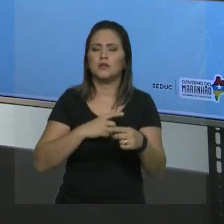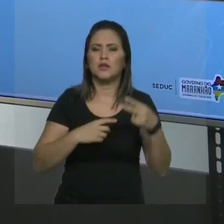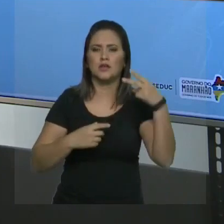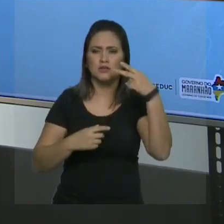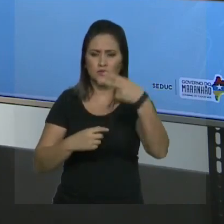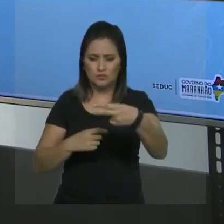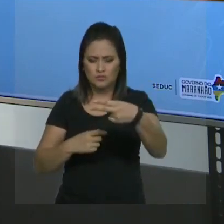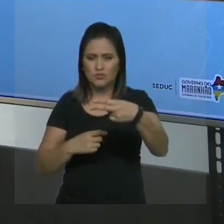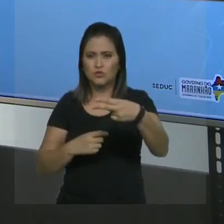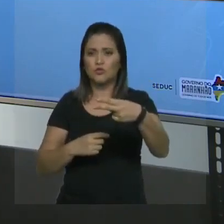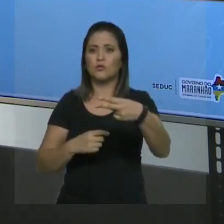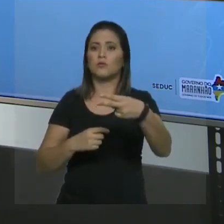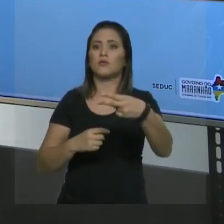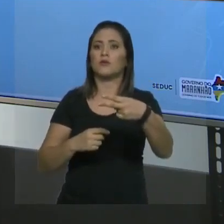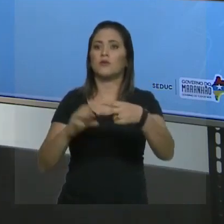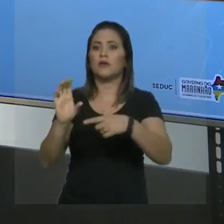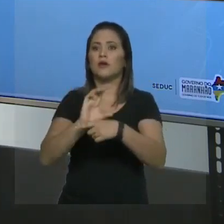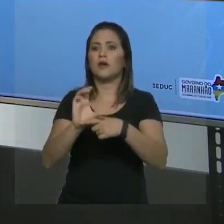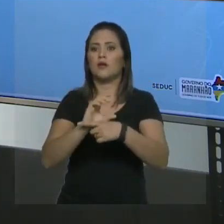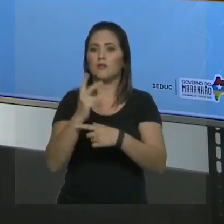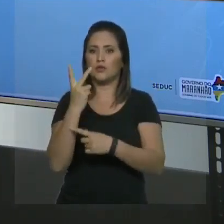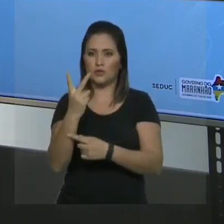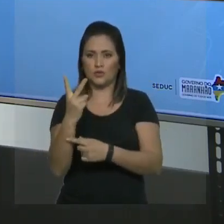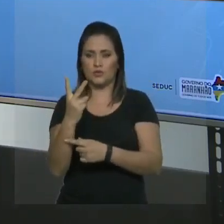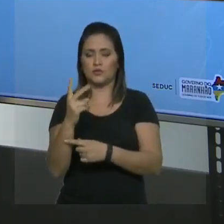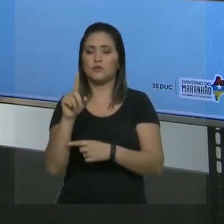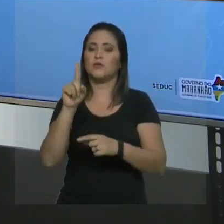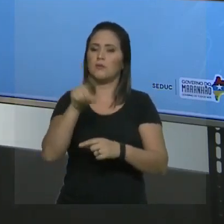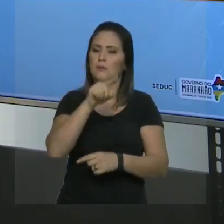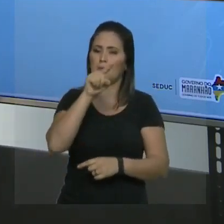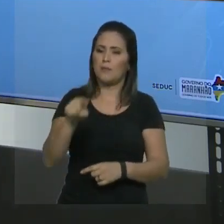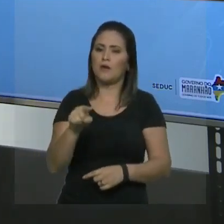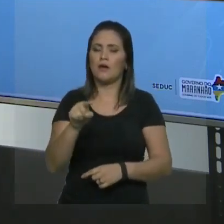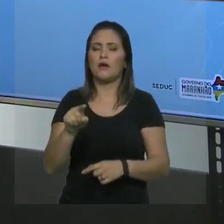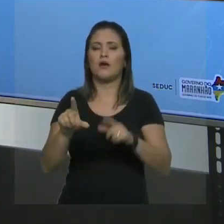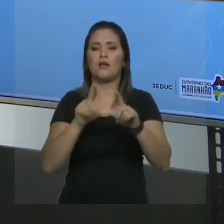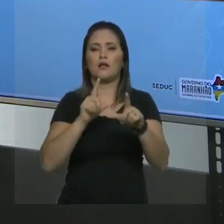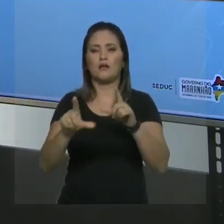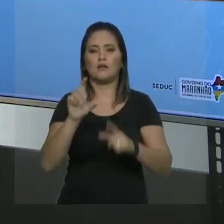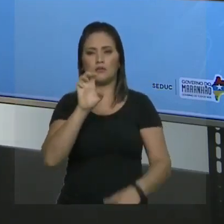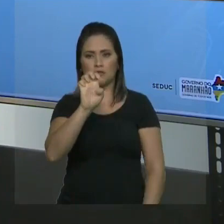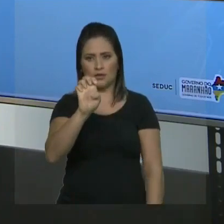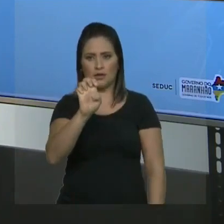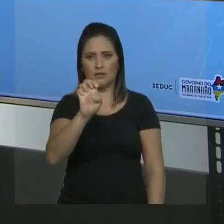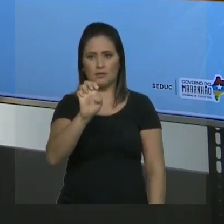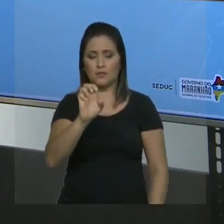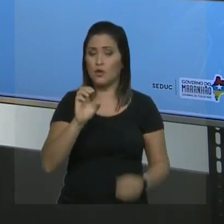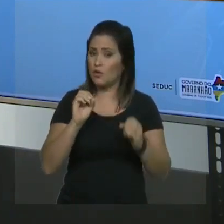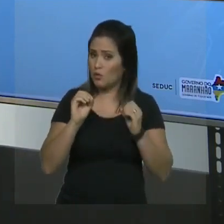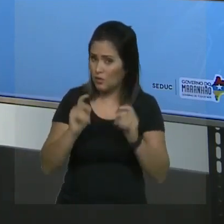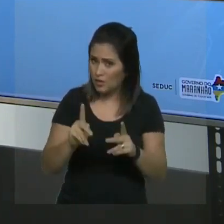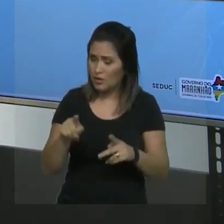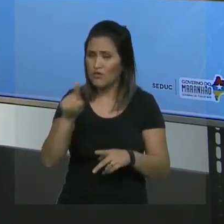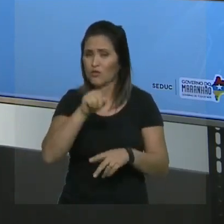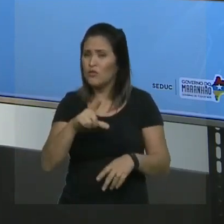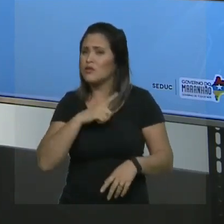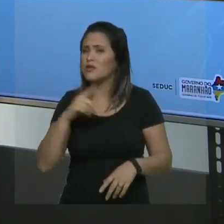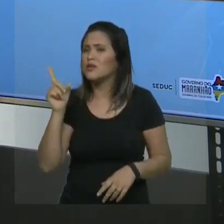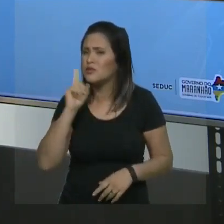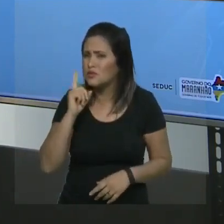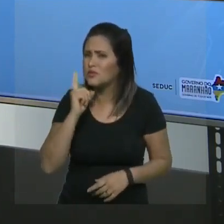E. Tudo bem, pessoal? Alguma dúvida? Então essa foi a nossa aula de nomenclatura de hidrocarbonetos,